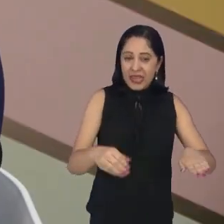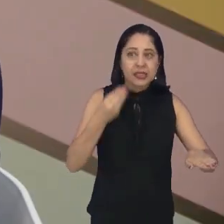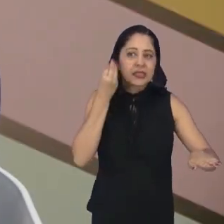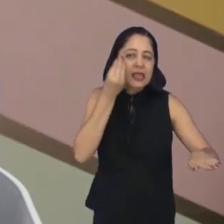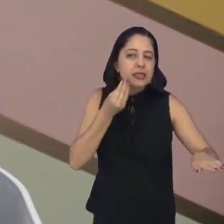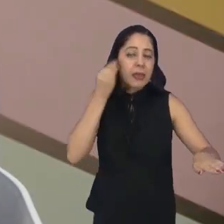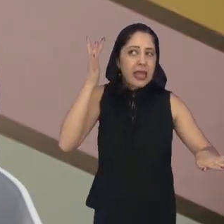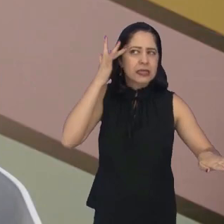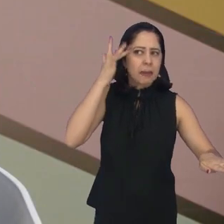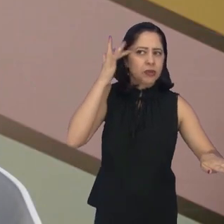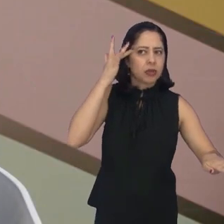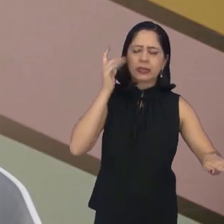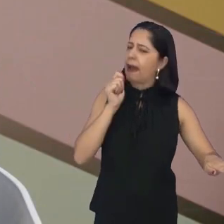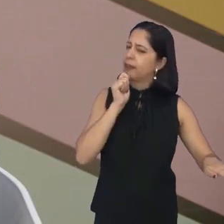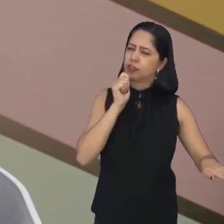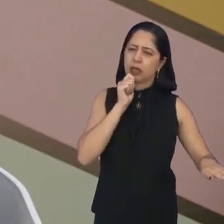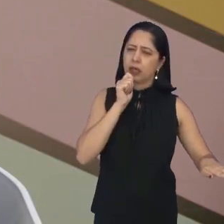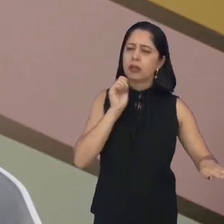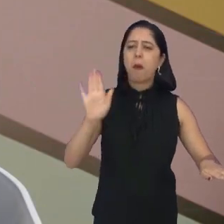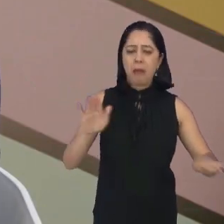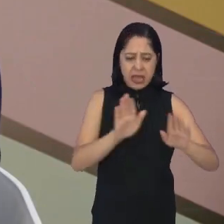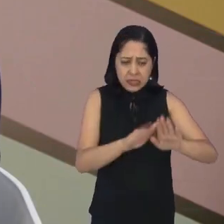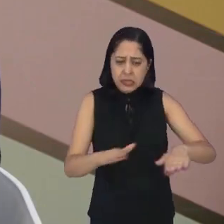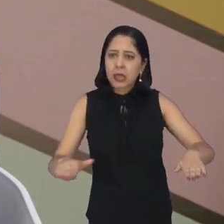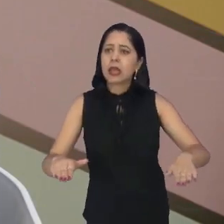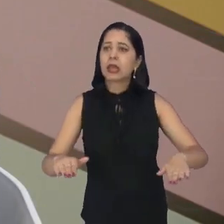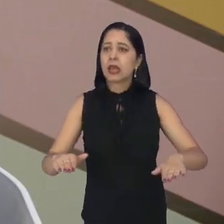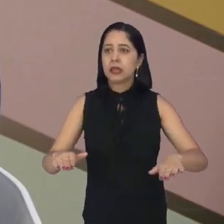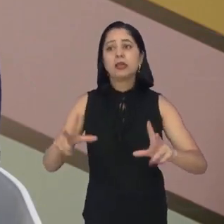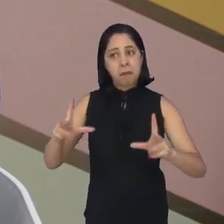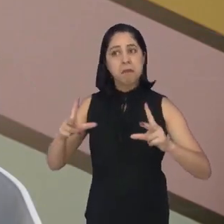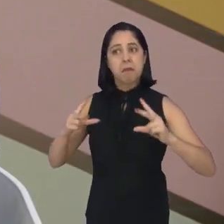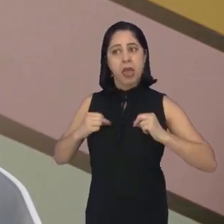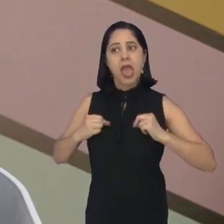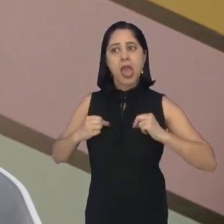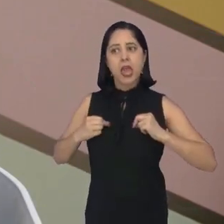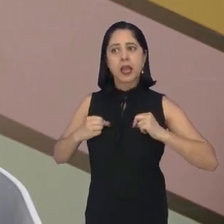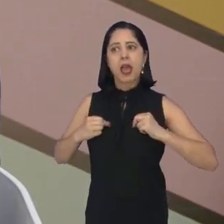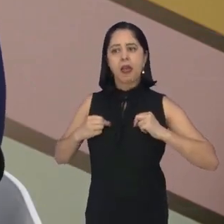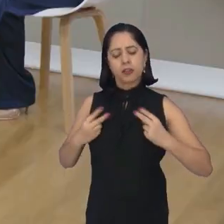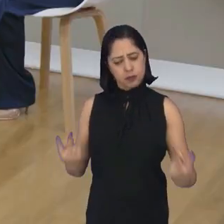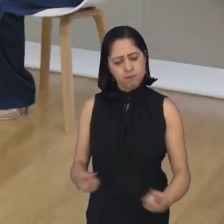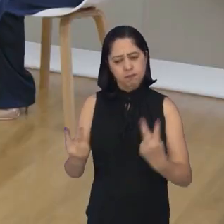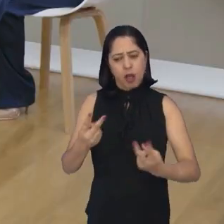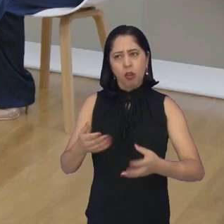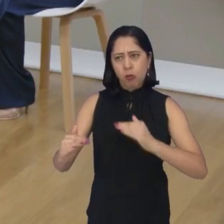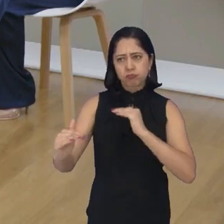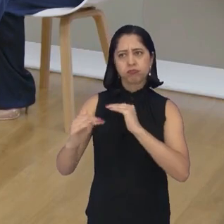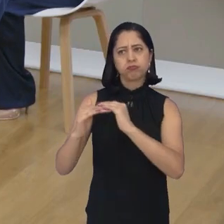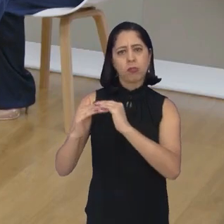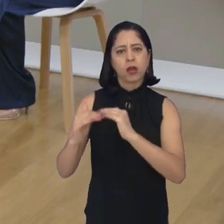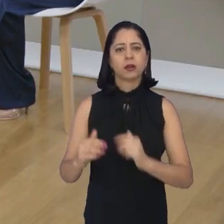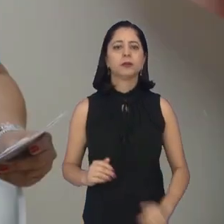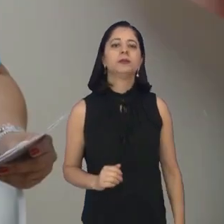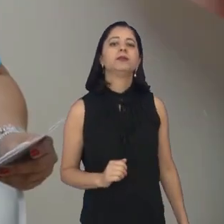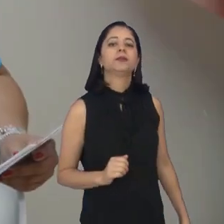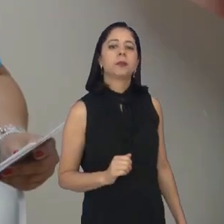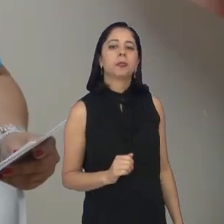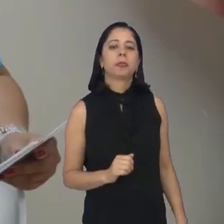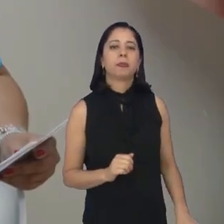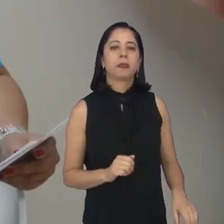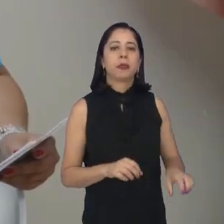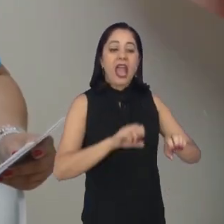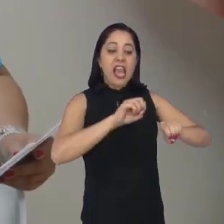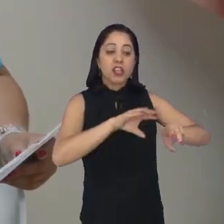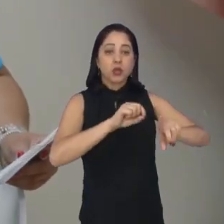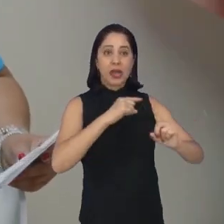Enquanto criança, que não merecemos, né? Um tratamento de igual valor. Sim. E qual que a importância desse tipo de